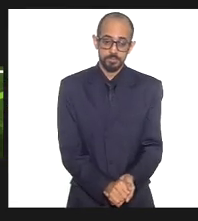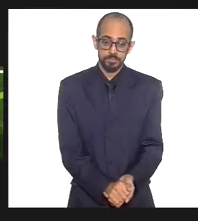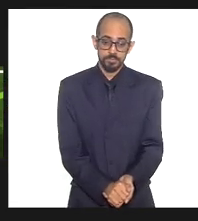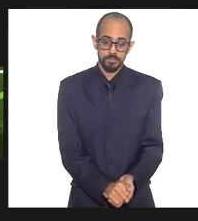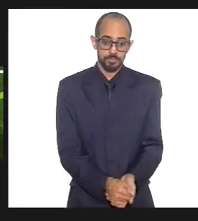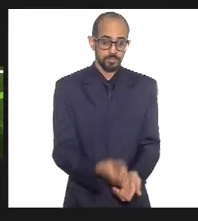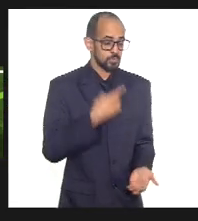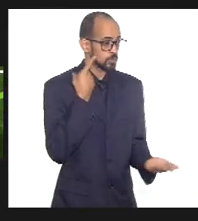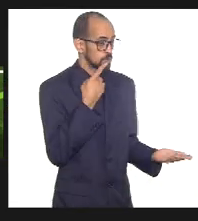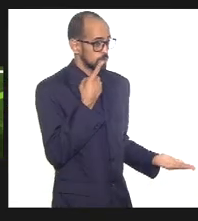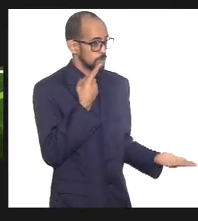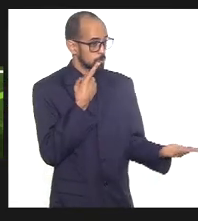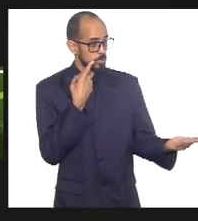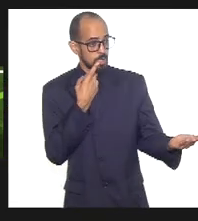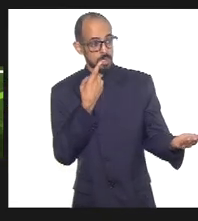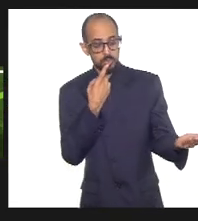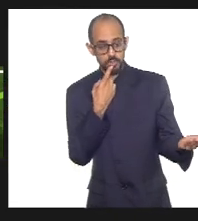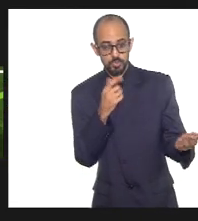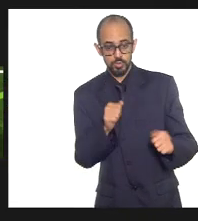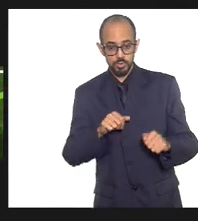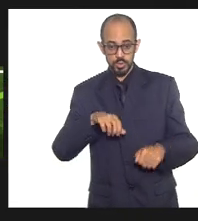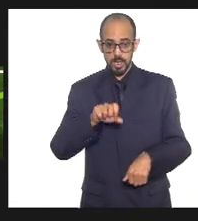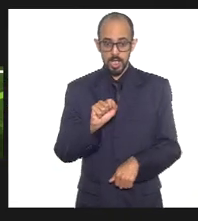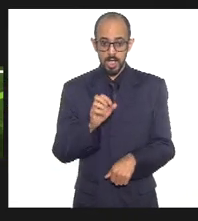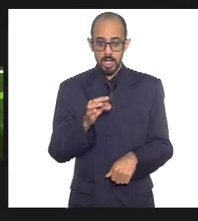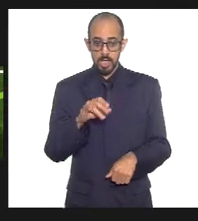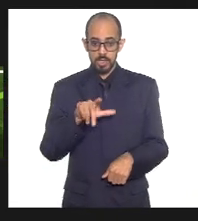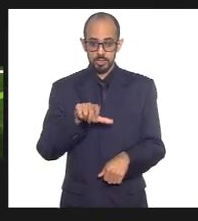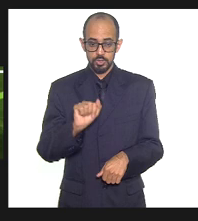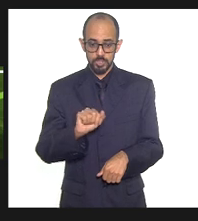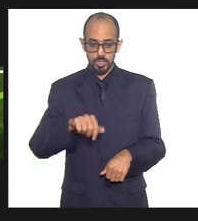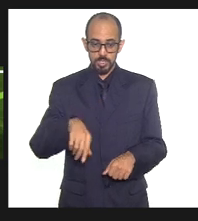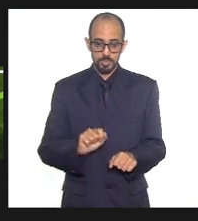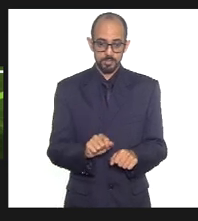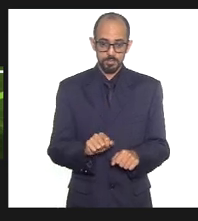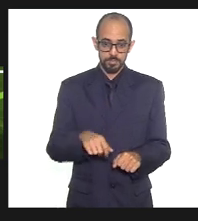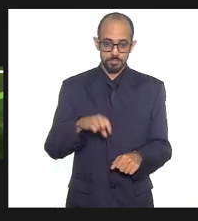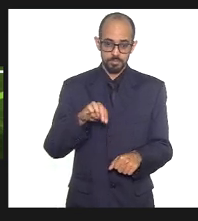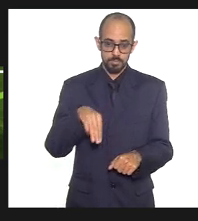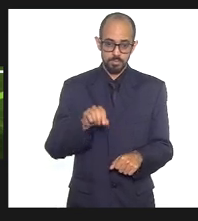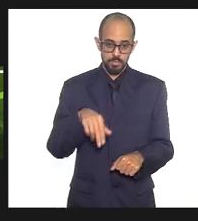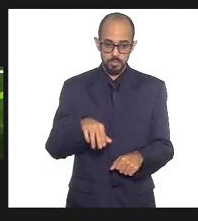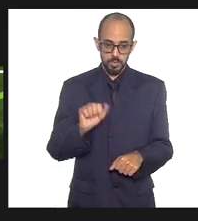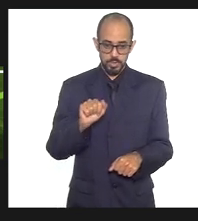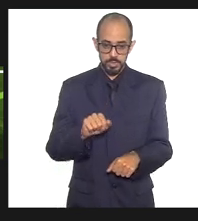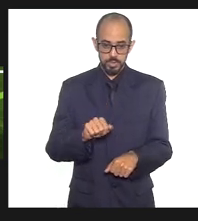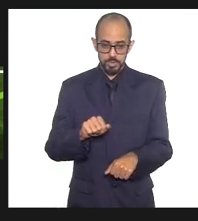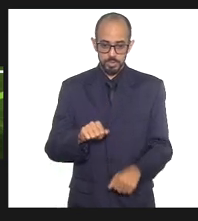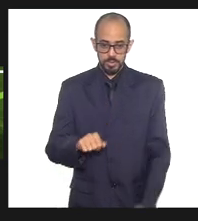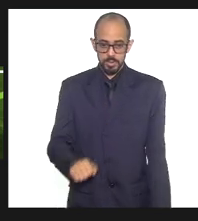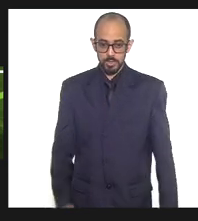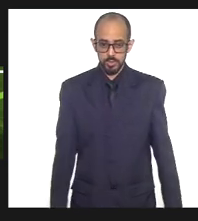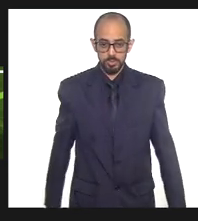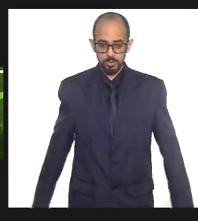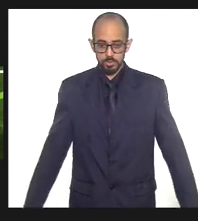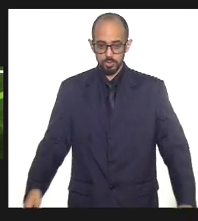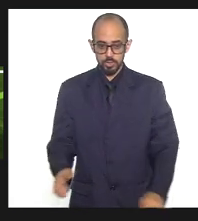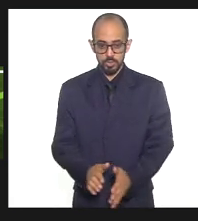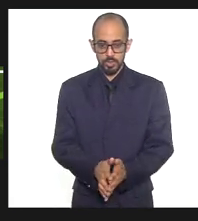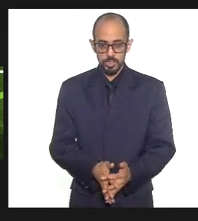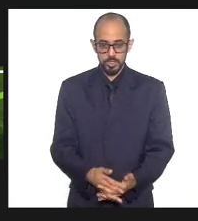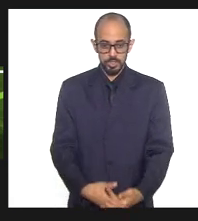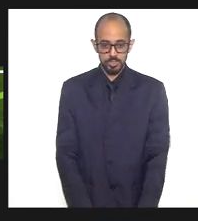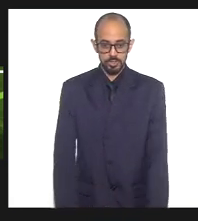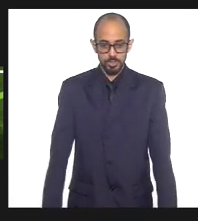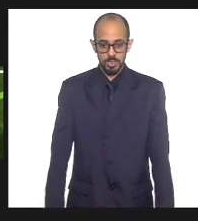deputados e deputadas, Atila Nunes, Mônica, bom, Valdeck, todos